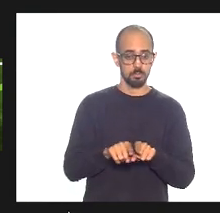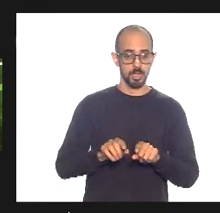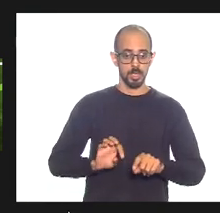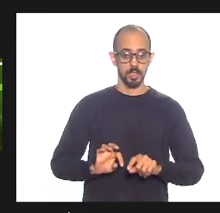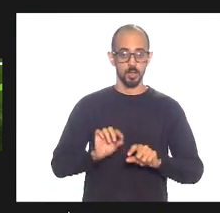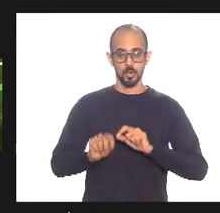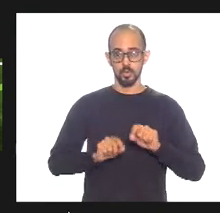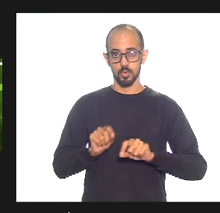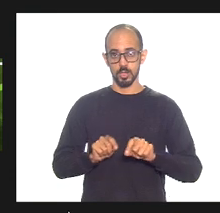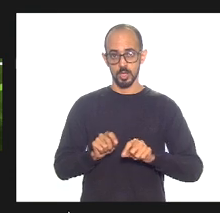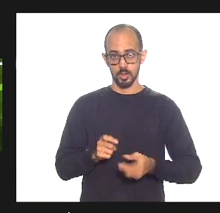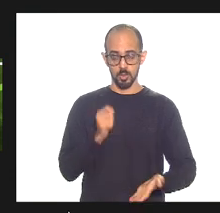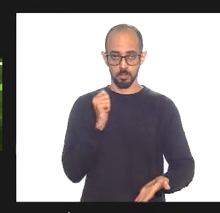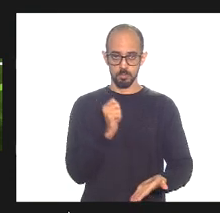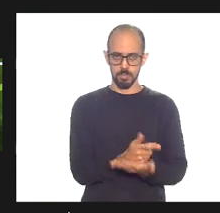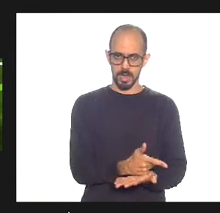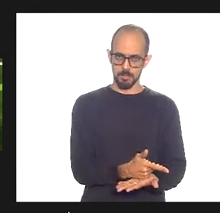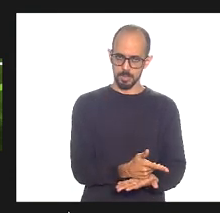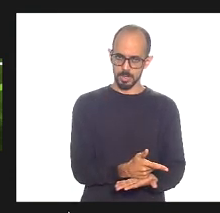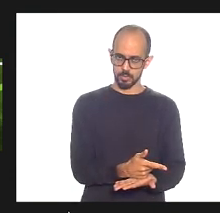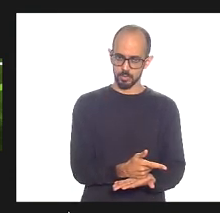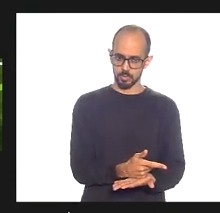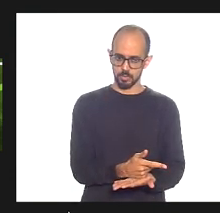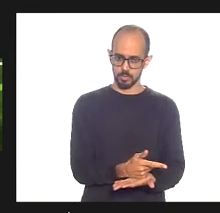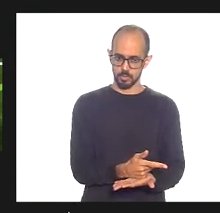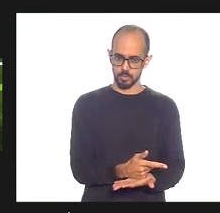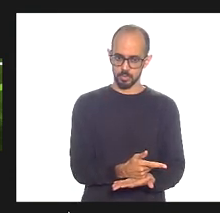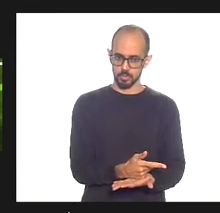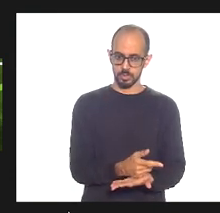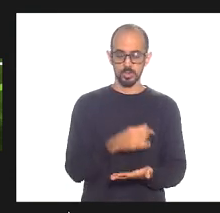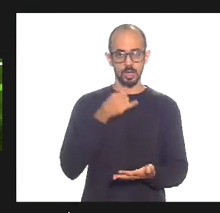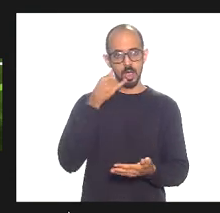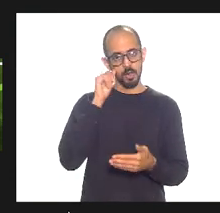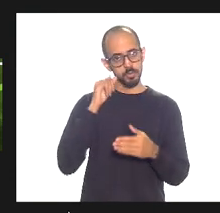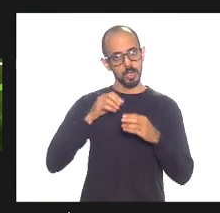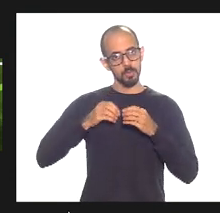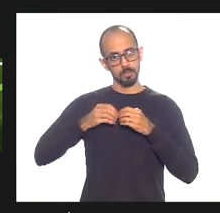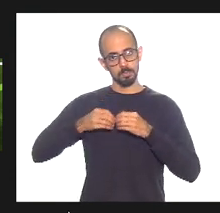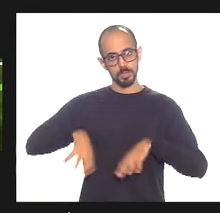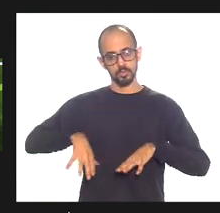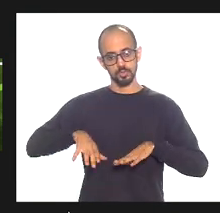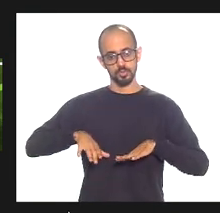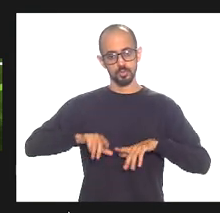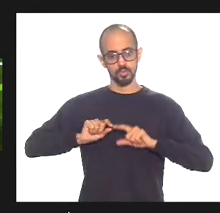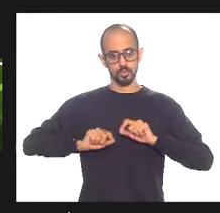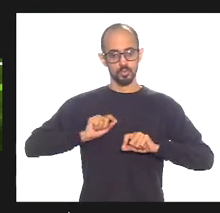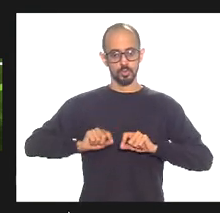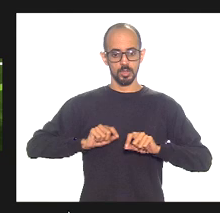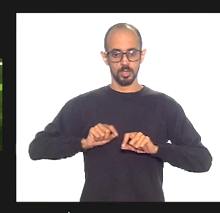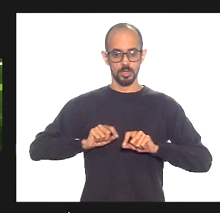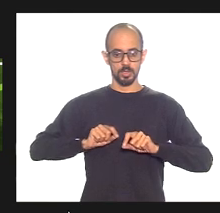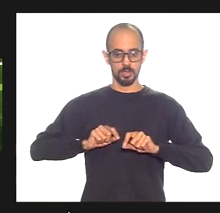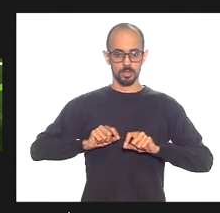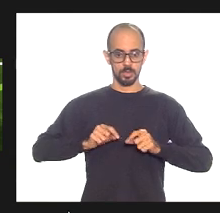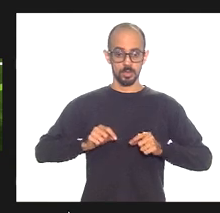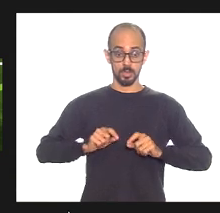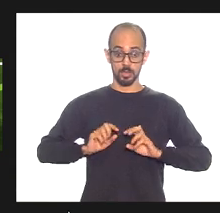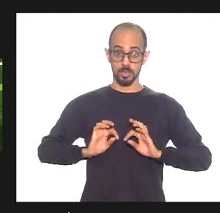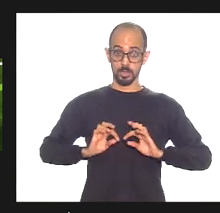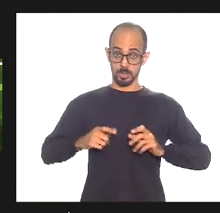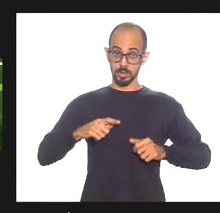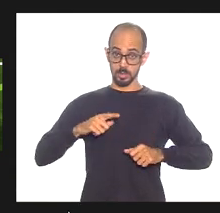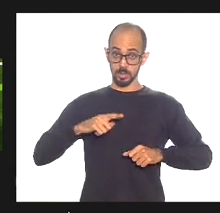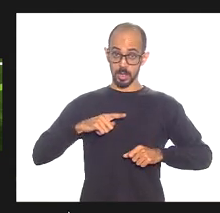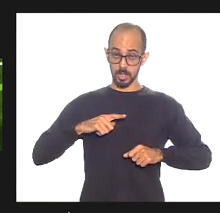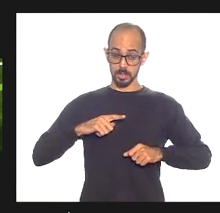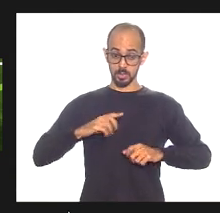de pagamentos e não prejudicar a máquina que até agora seu presidente tem com toda dificuldade